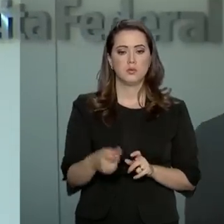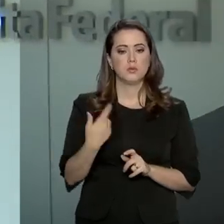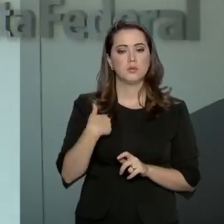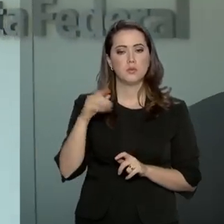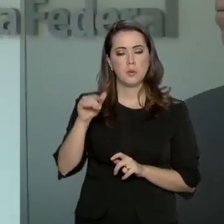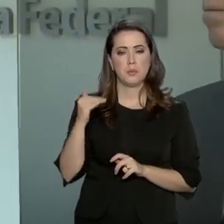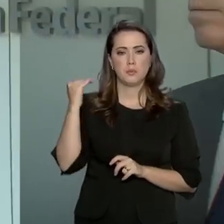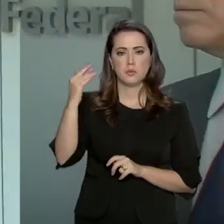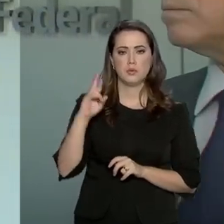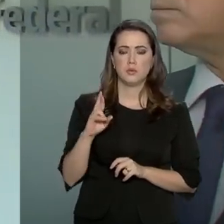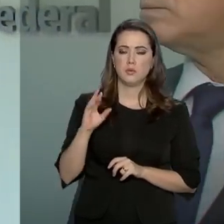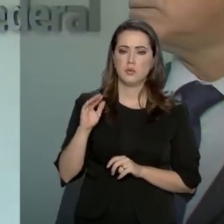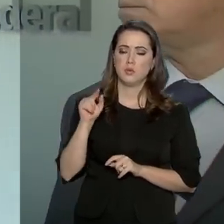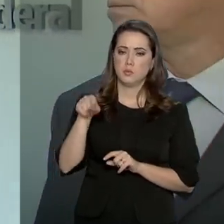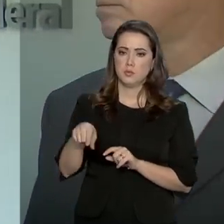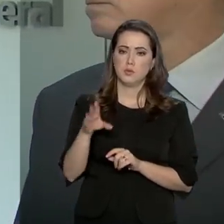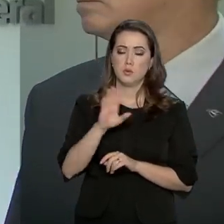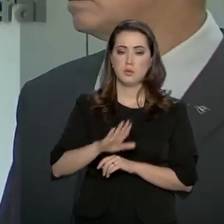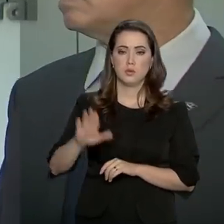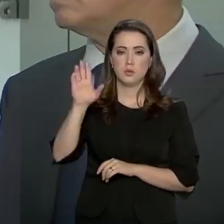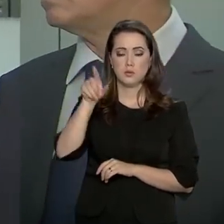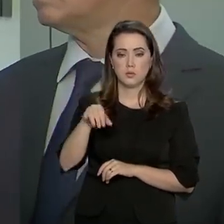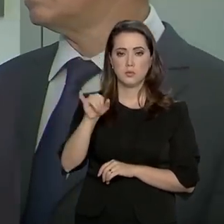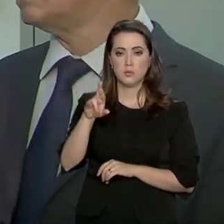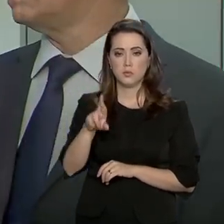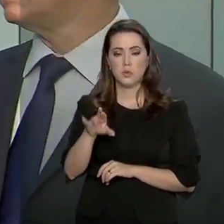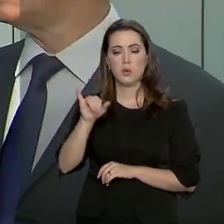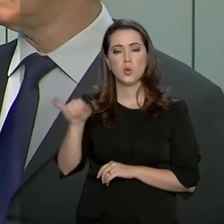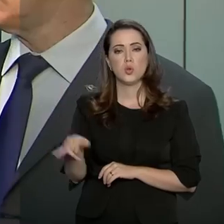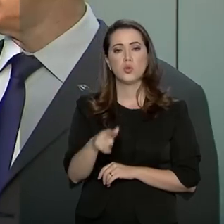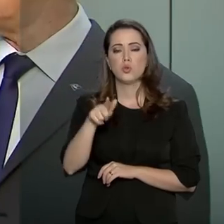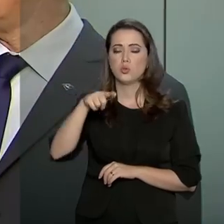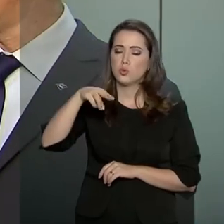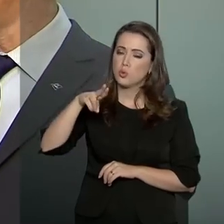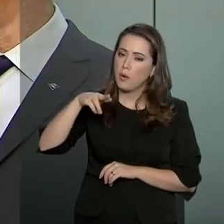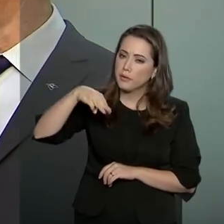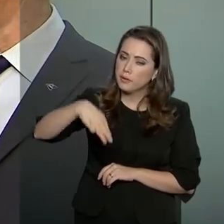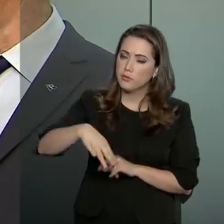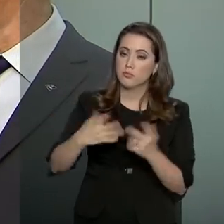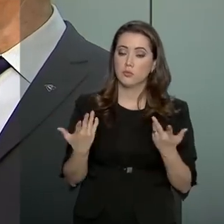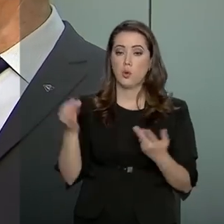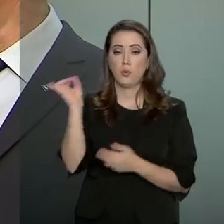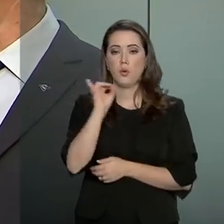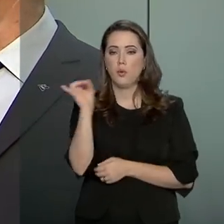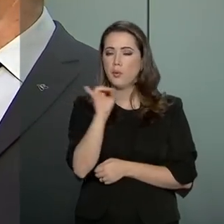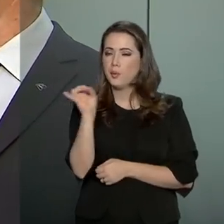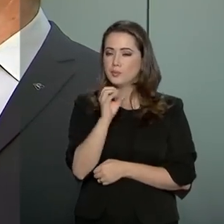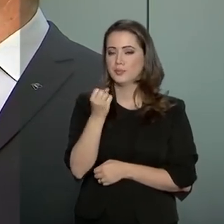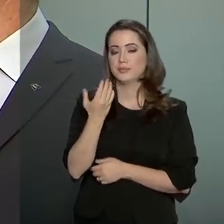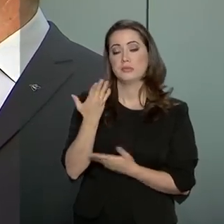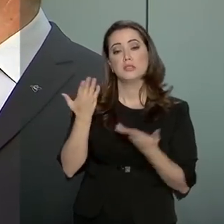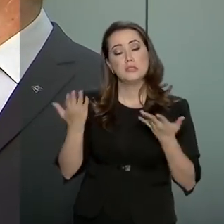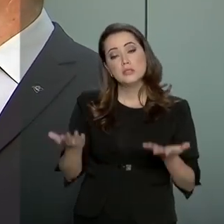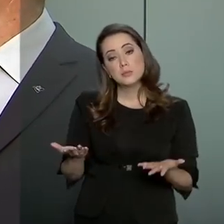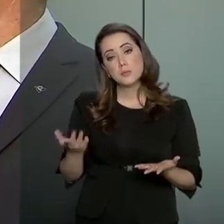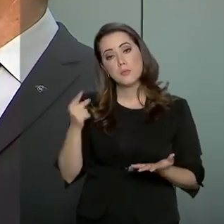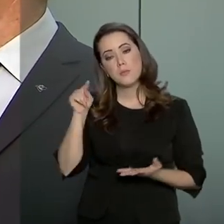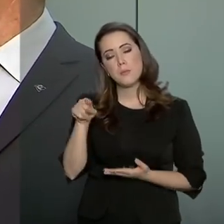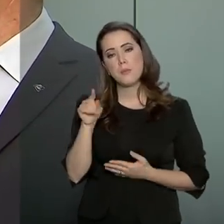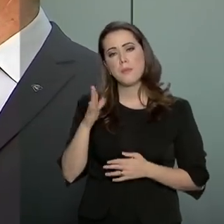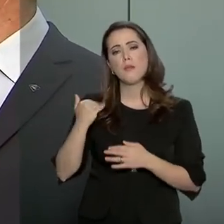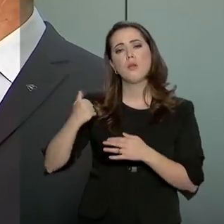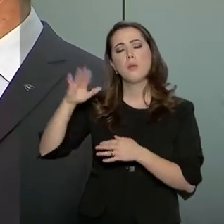o Supervisor Nacional aqui do Imposto de Renda, Dr. Joaquim Adi. Olá, Dr. Joaquim. Além